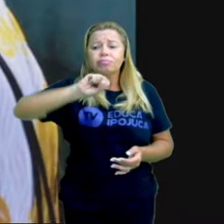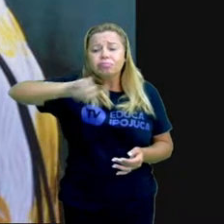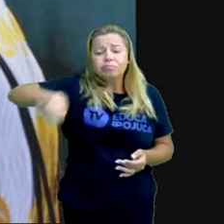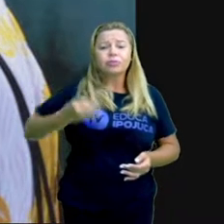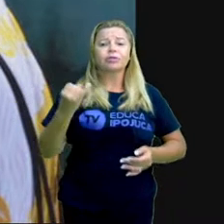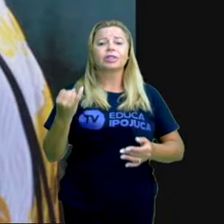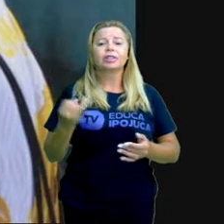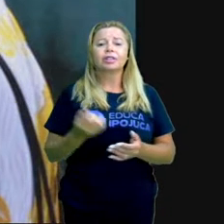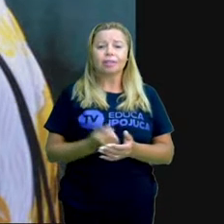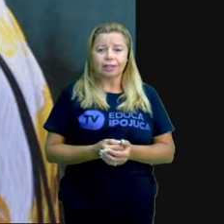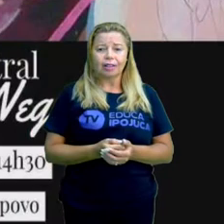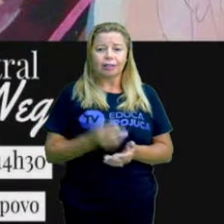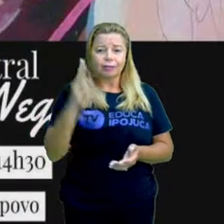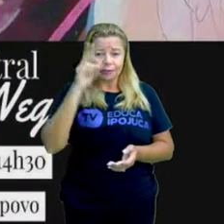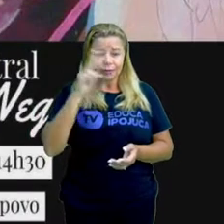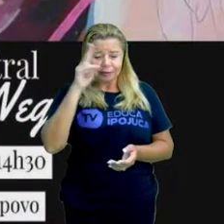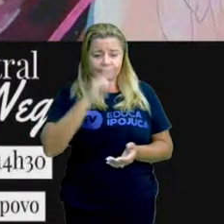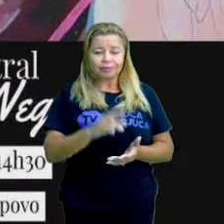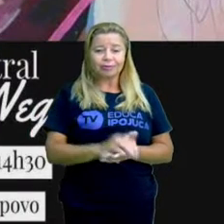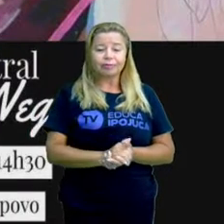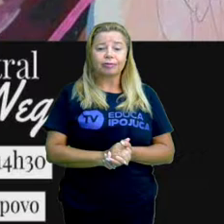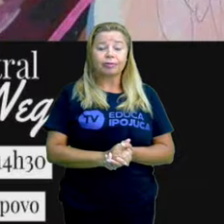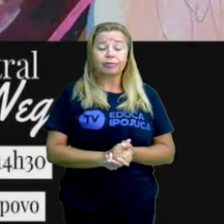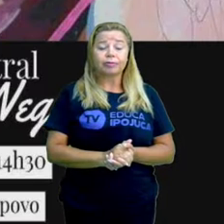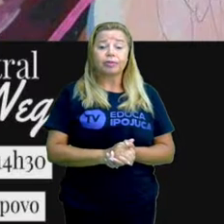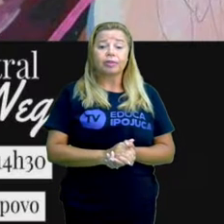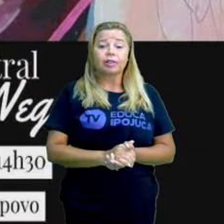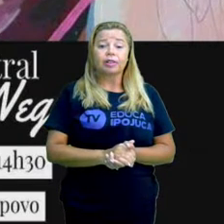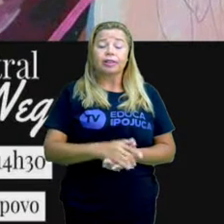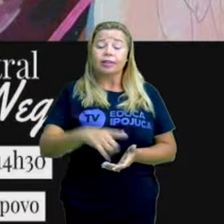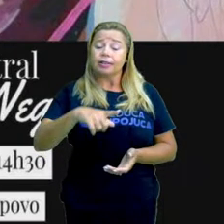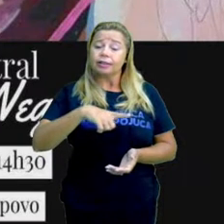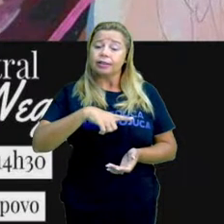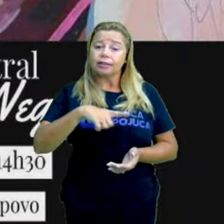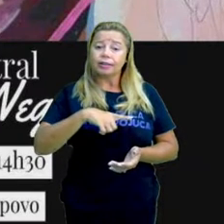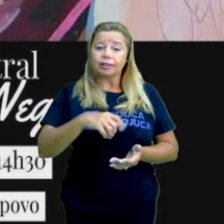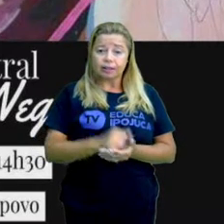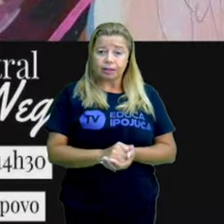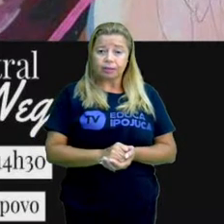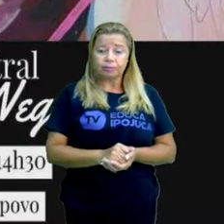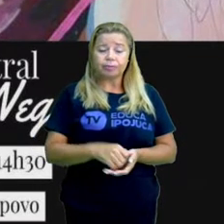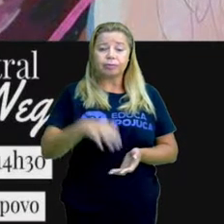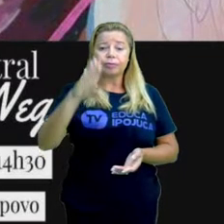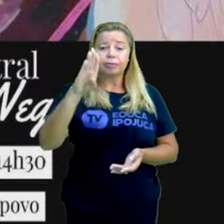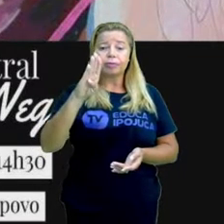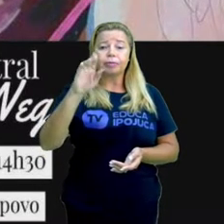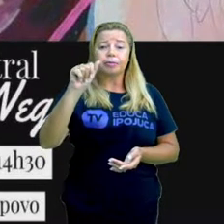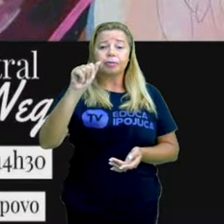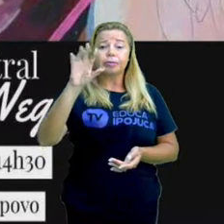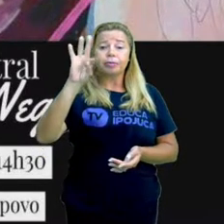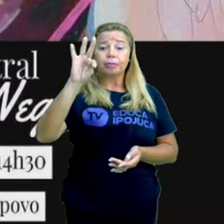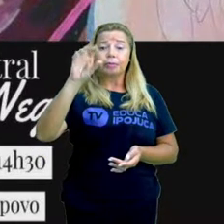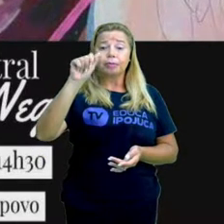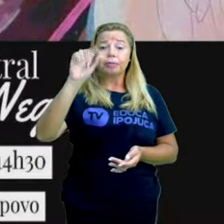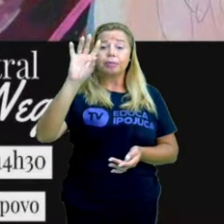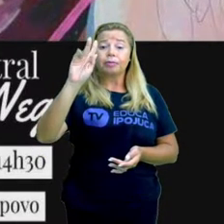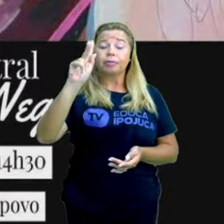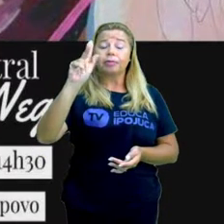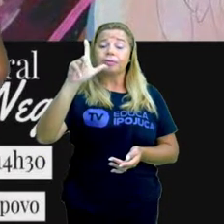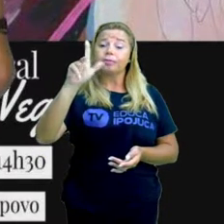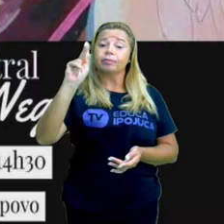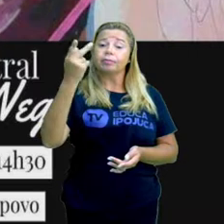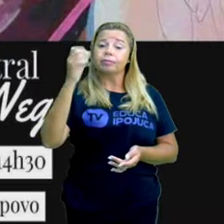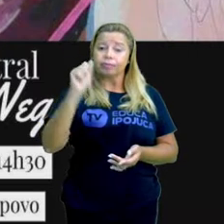ver algumas coisas? Vamos lá? Nós temos, por exemplo, batalha, a batalha central.